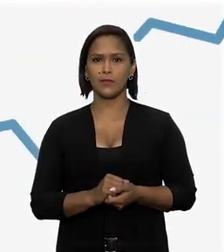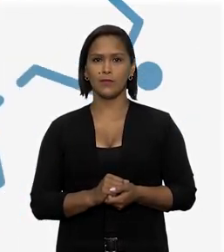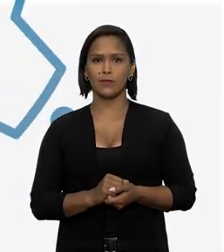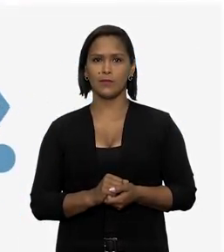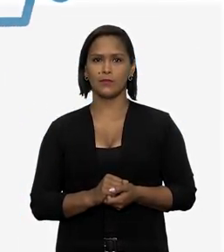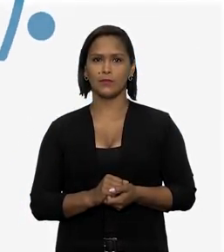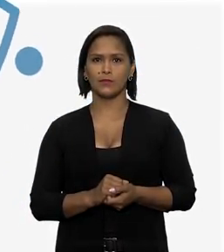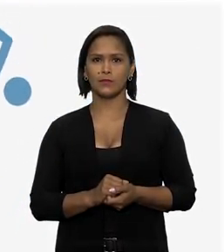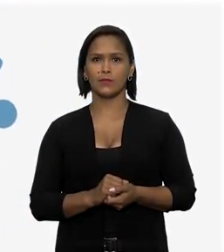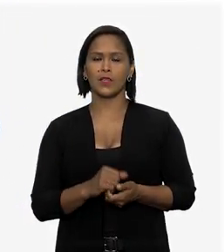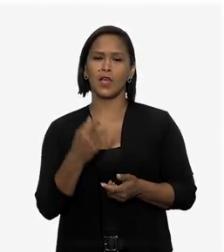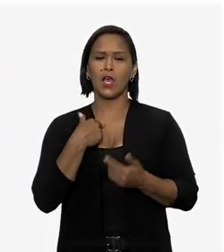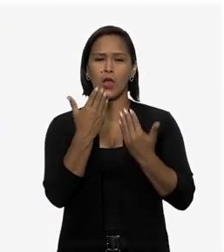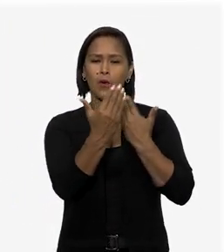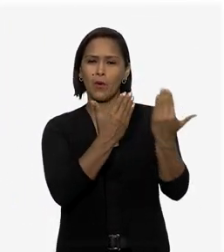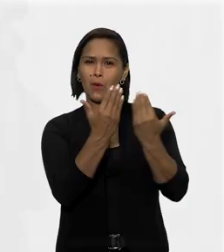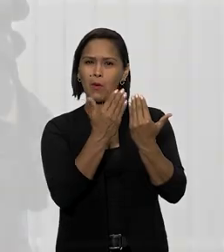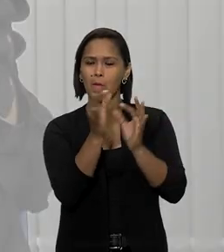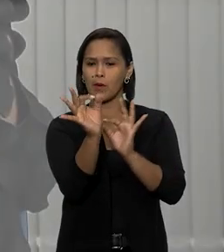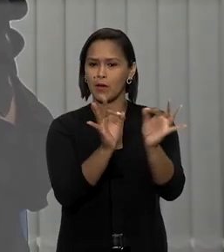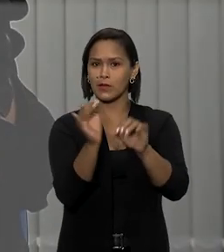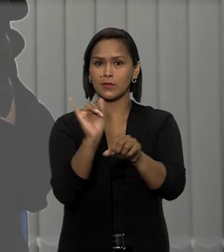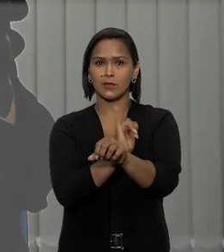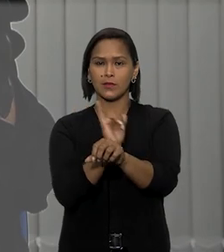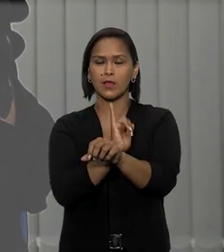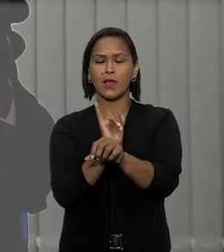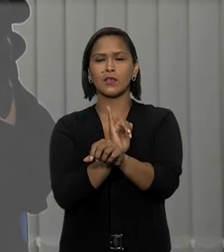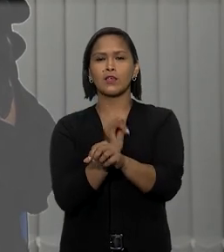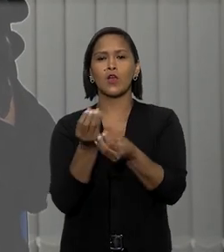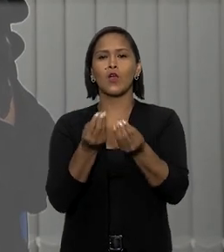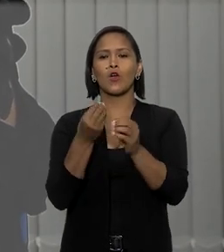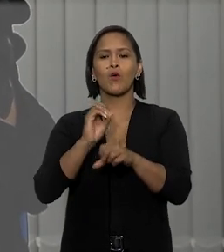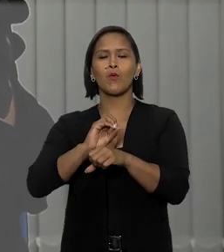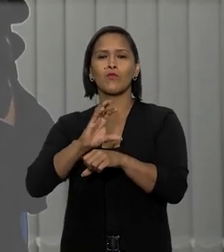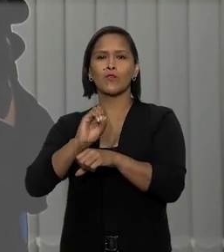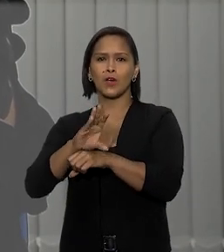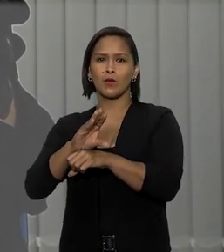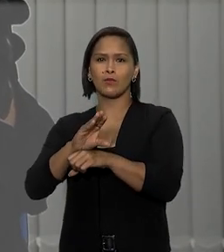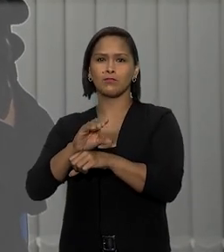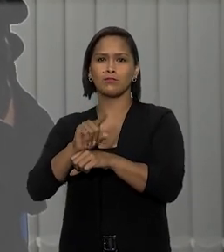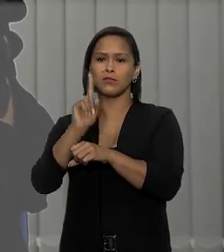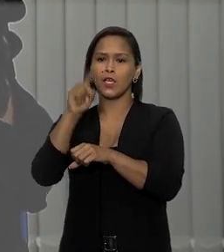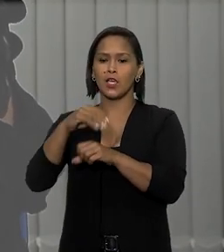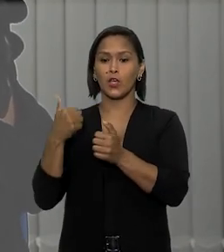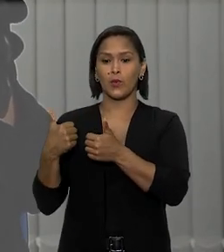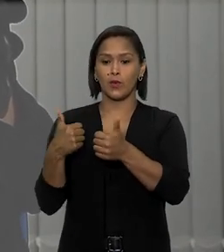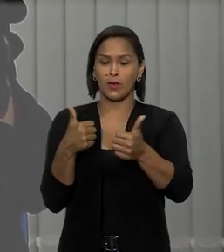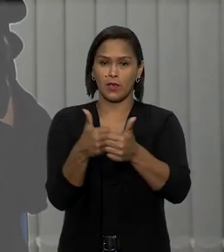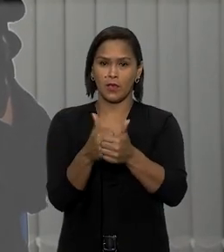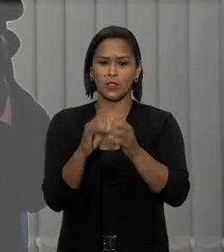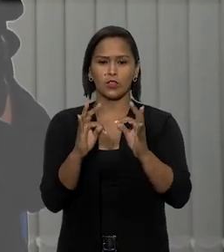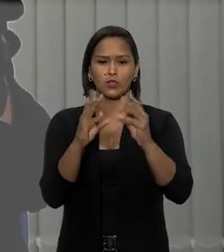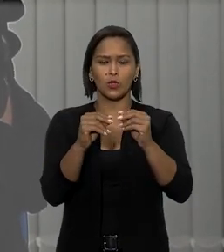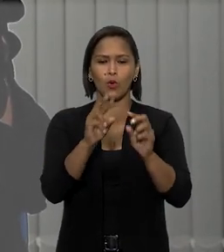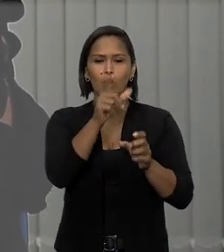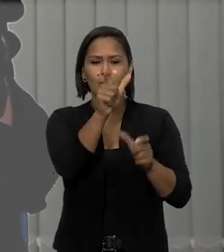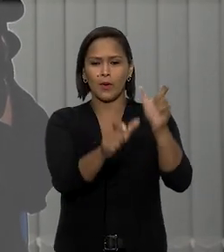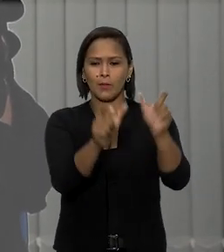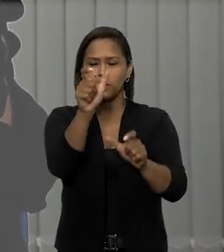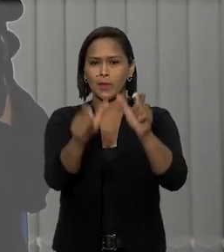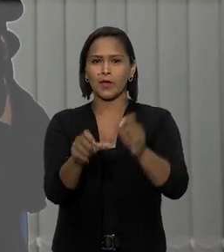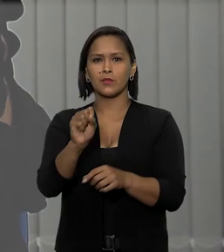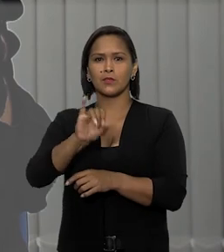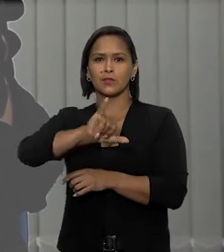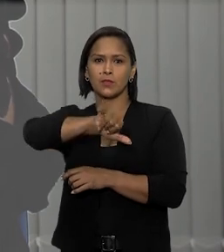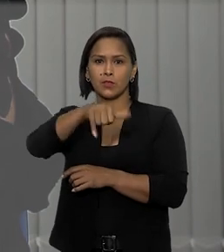Eu comparo o planejamento estratégico como um farol que orienta todas as unidades